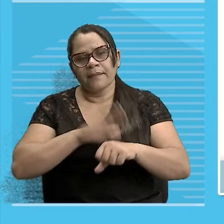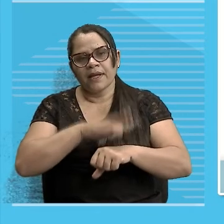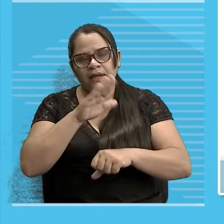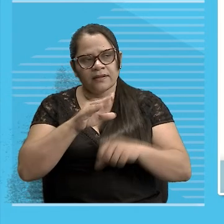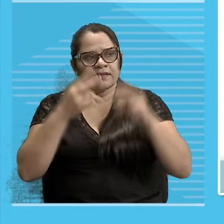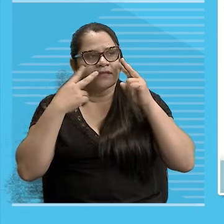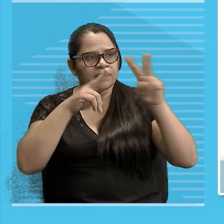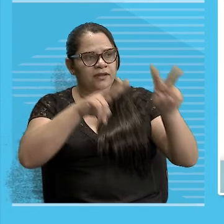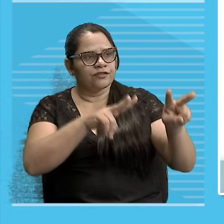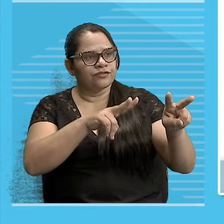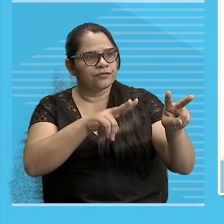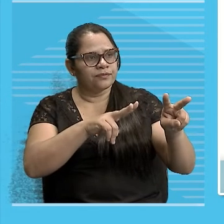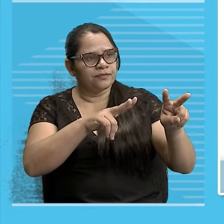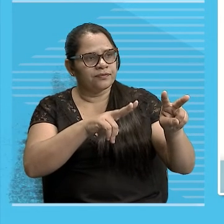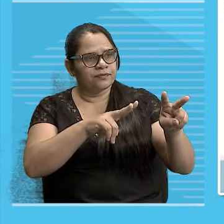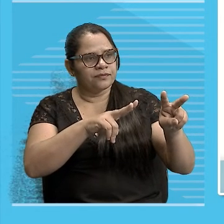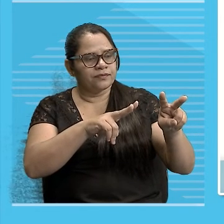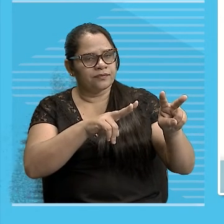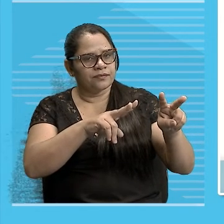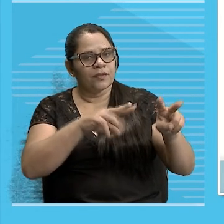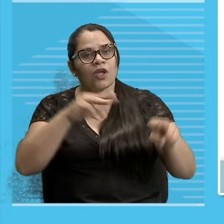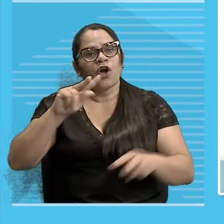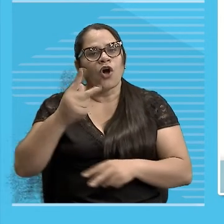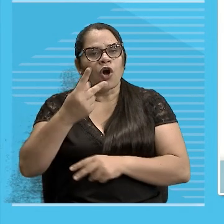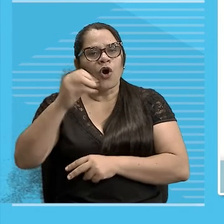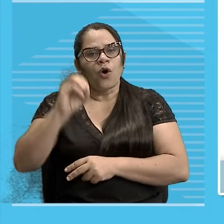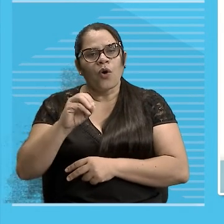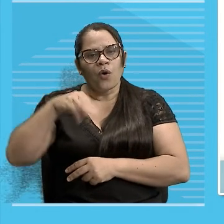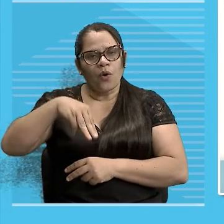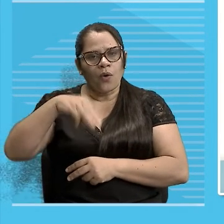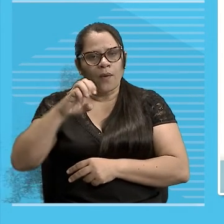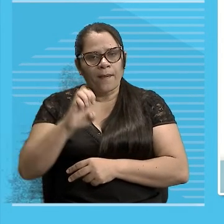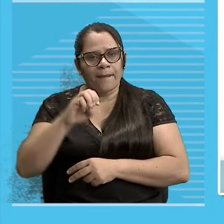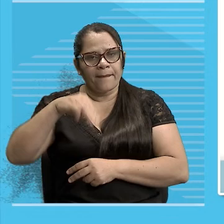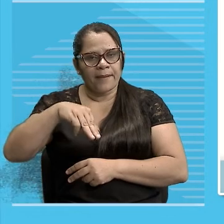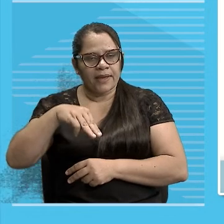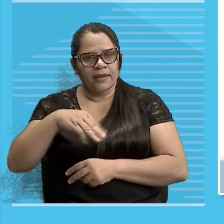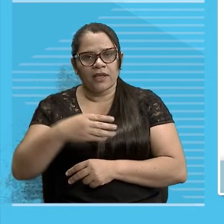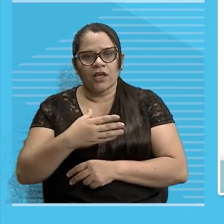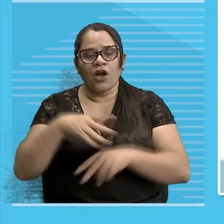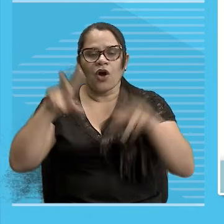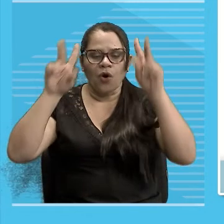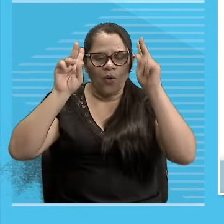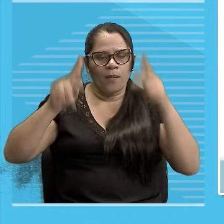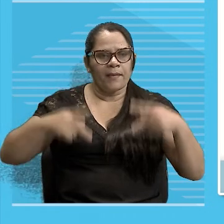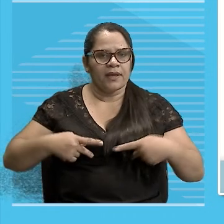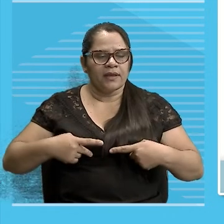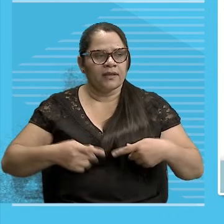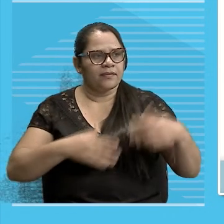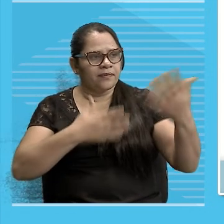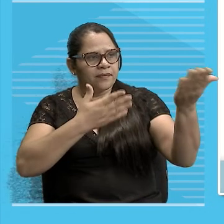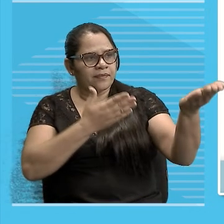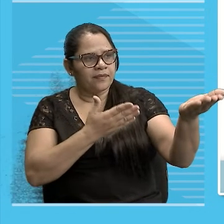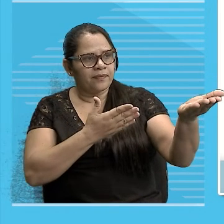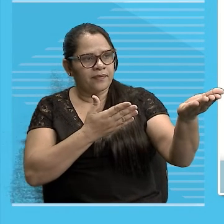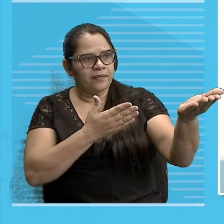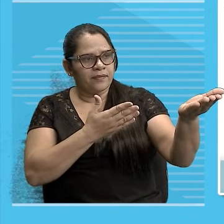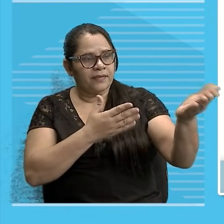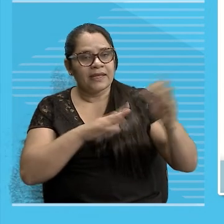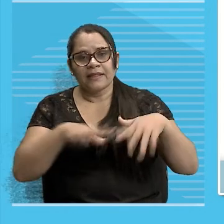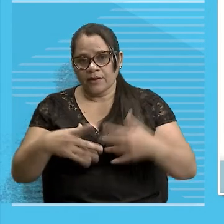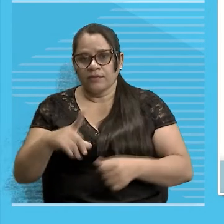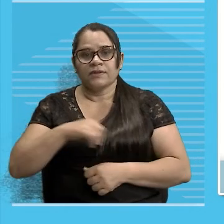Veja Homem Com lobo Ó Você tá vendo Que nós já temos Dois